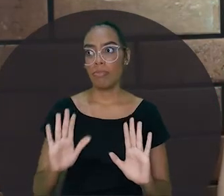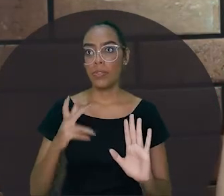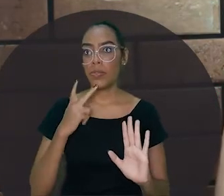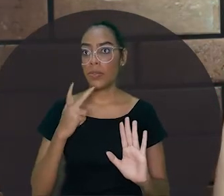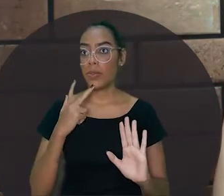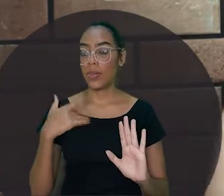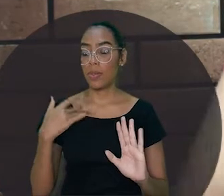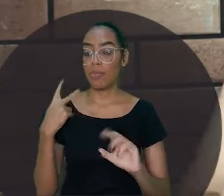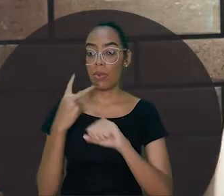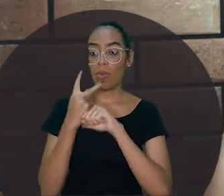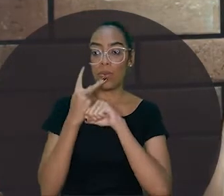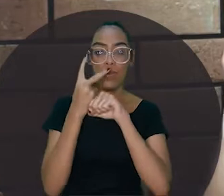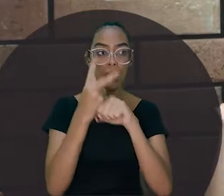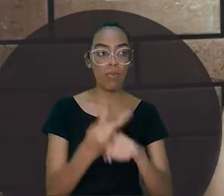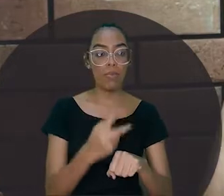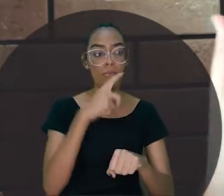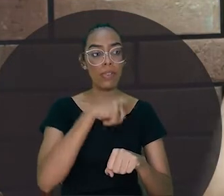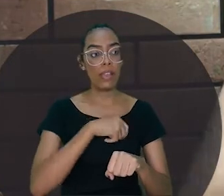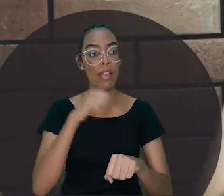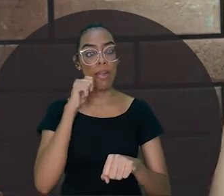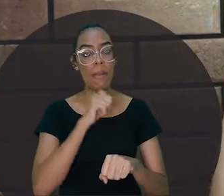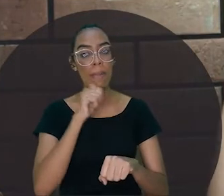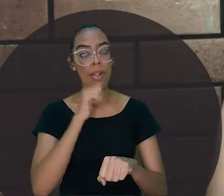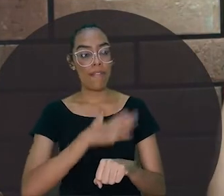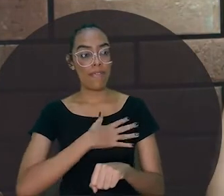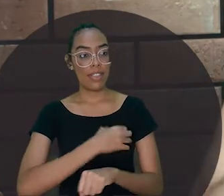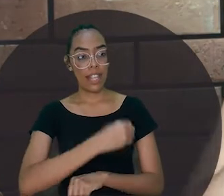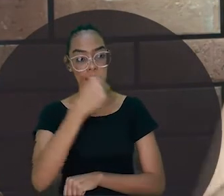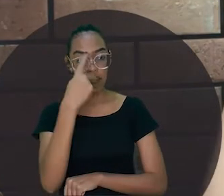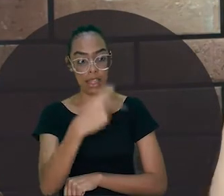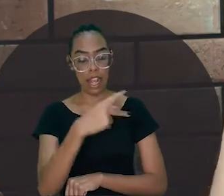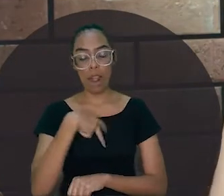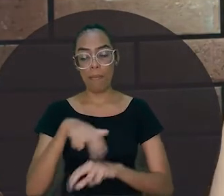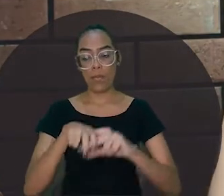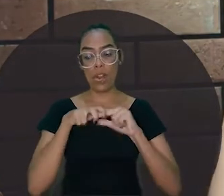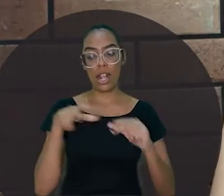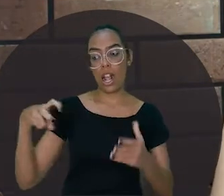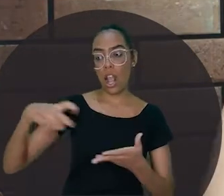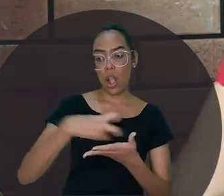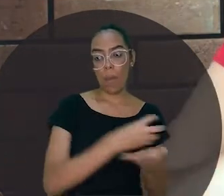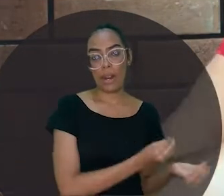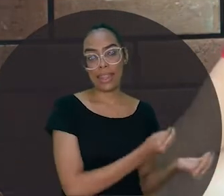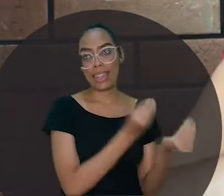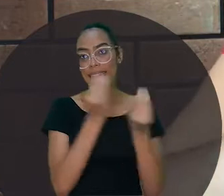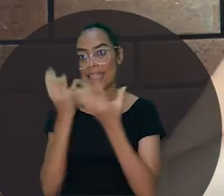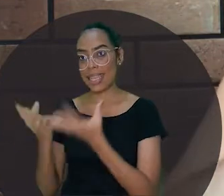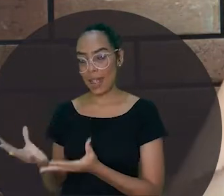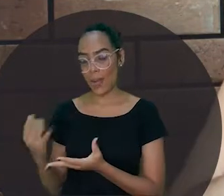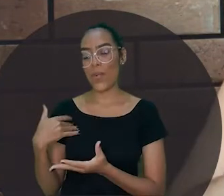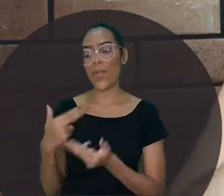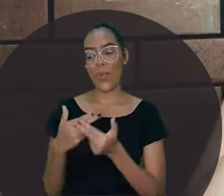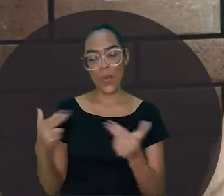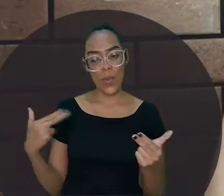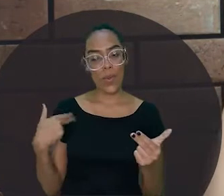quando eles explicaram que estavam indo a pedido de sua filha. Então, a cobra entregou aquela espécie de